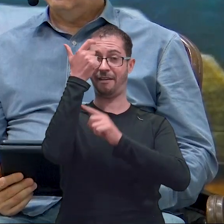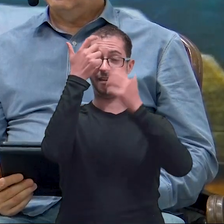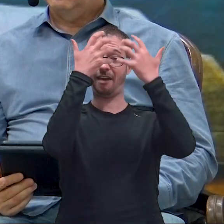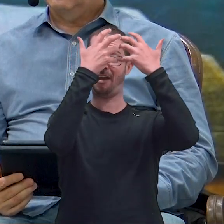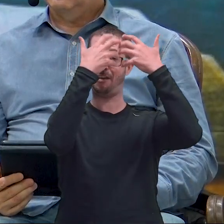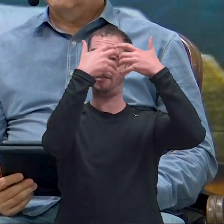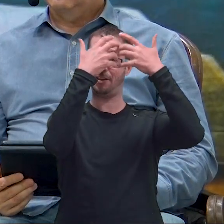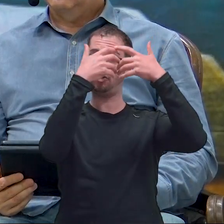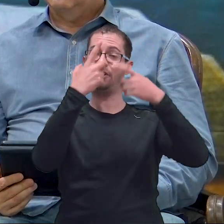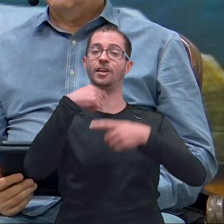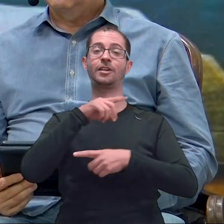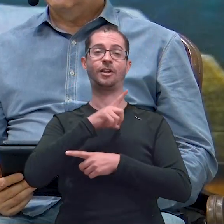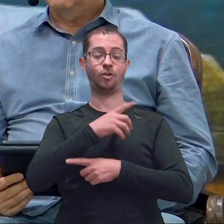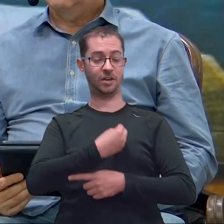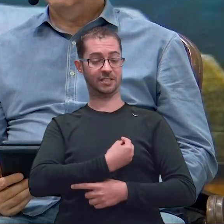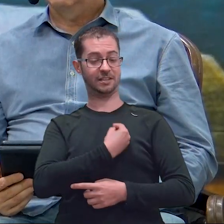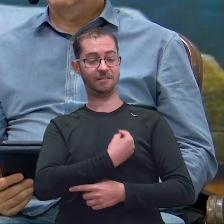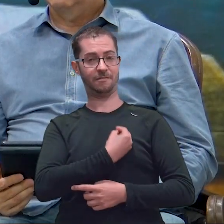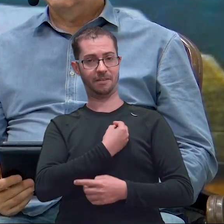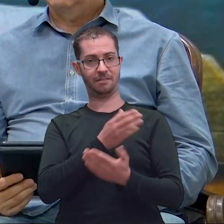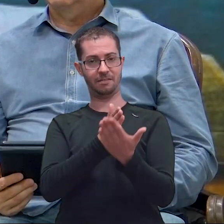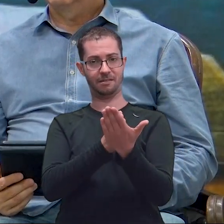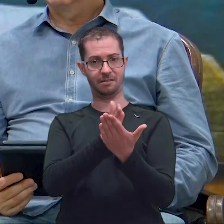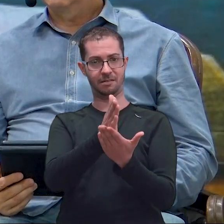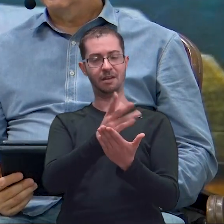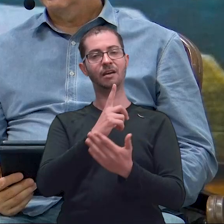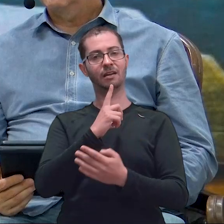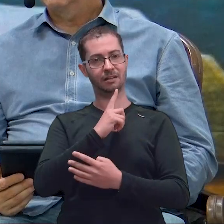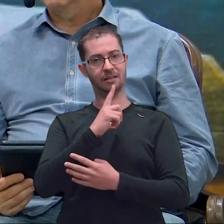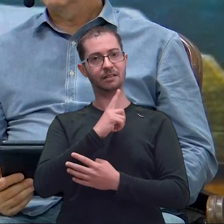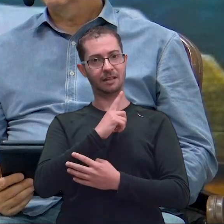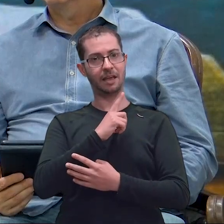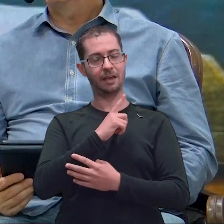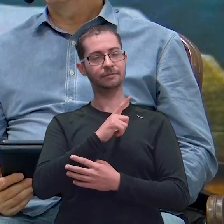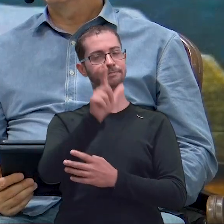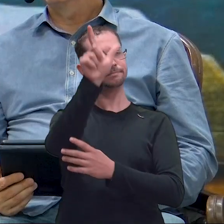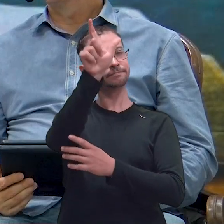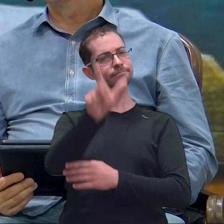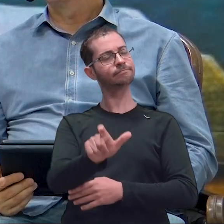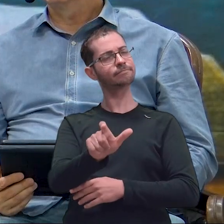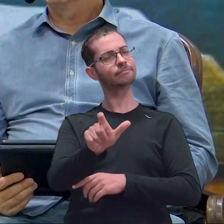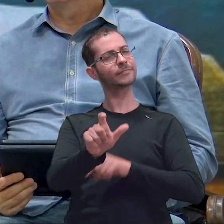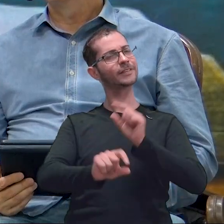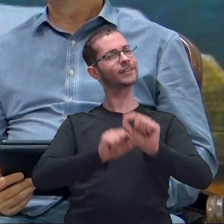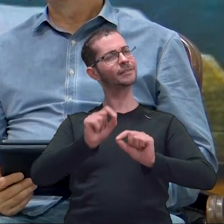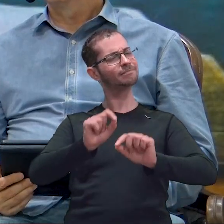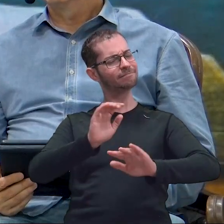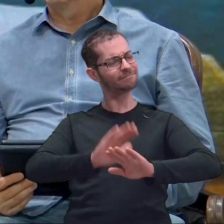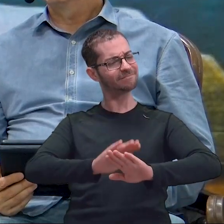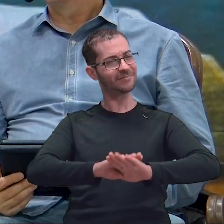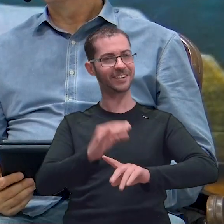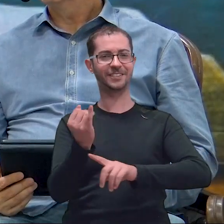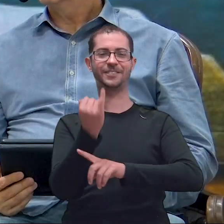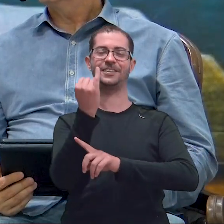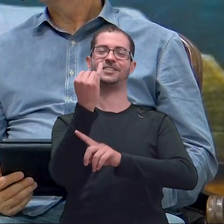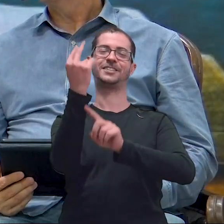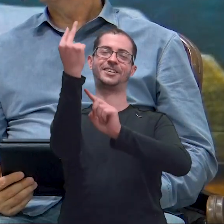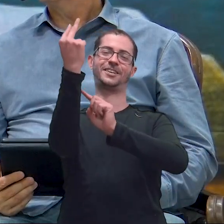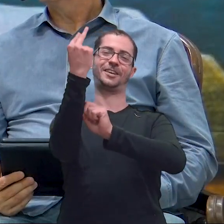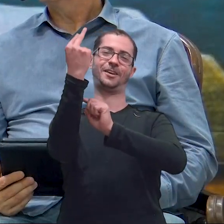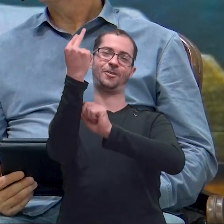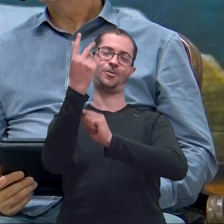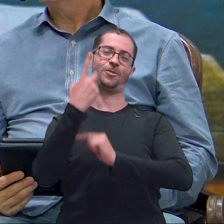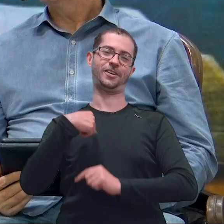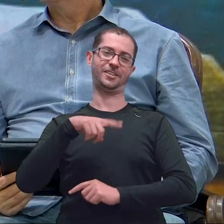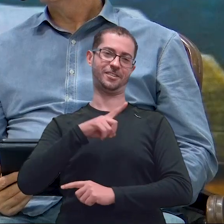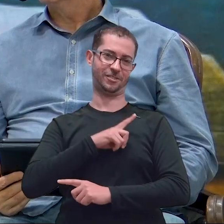caminhar, nós temos alguém. E esse alguém, nada menos do que a pessoa de Cristo, que intercede por nós. Ele é